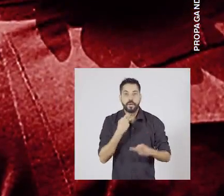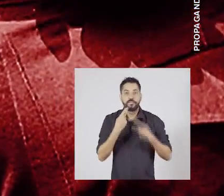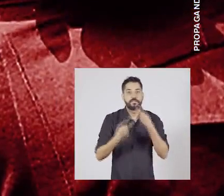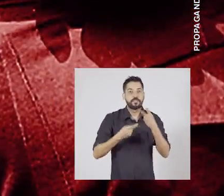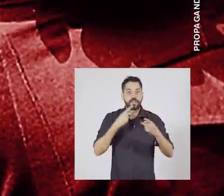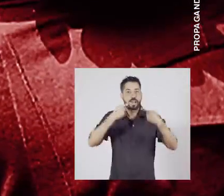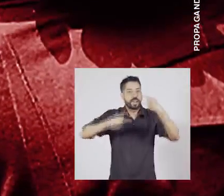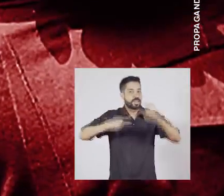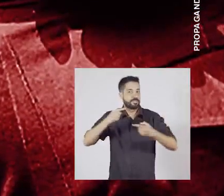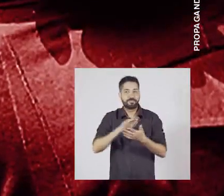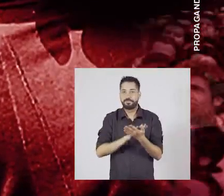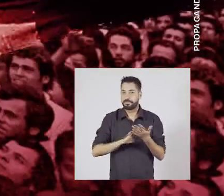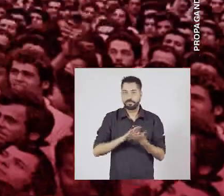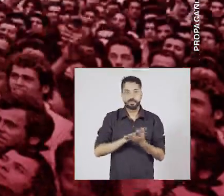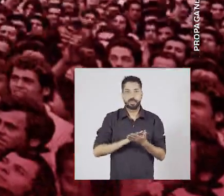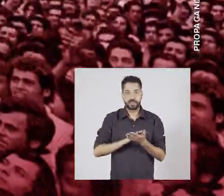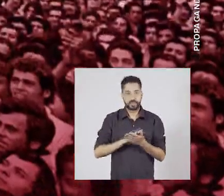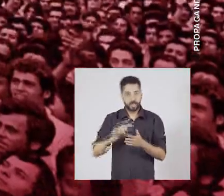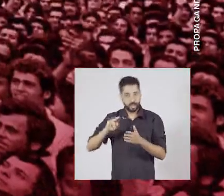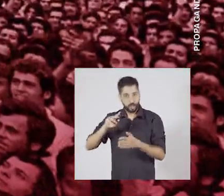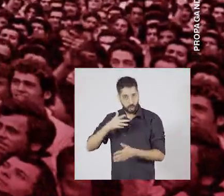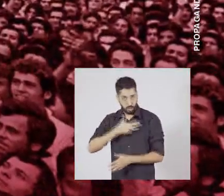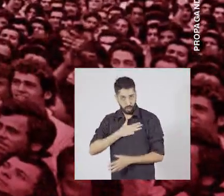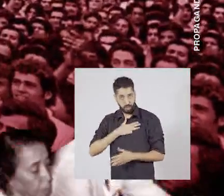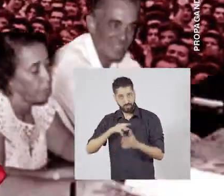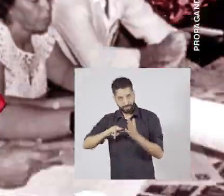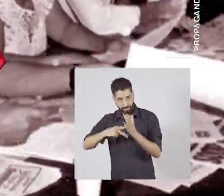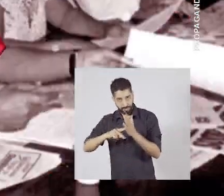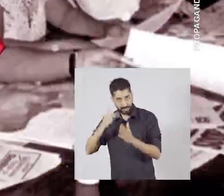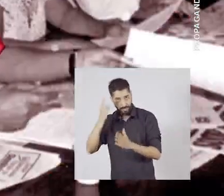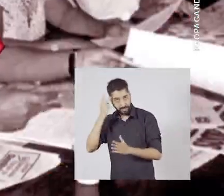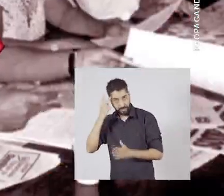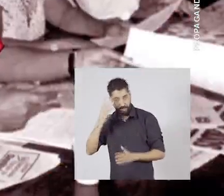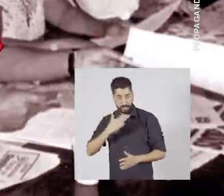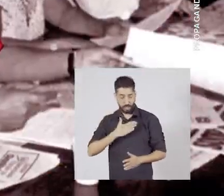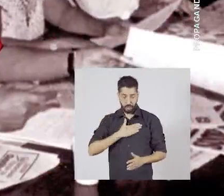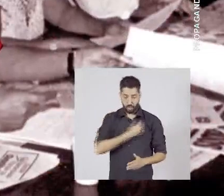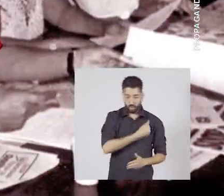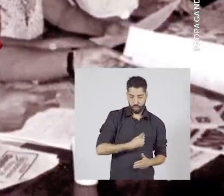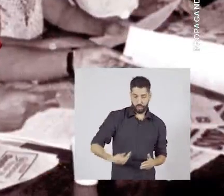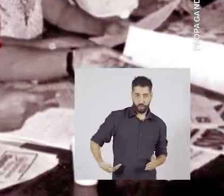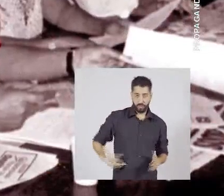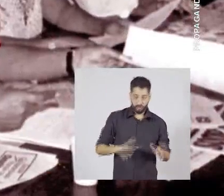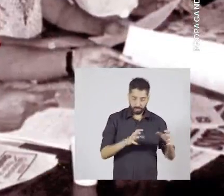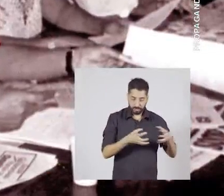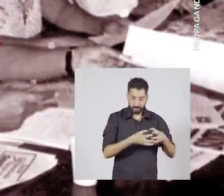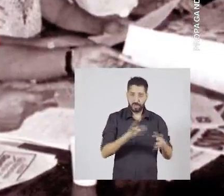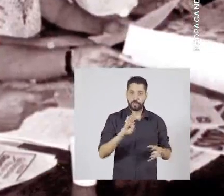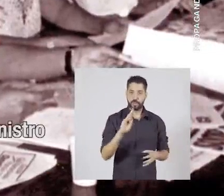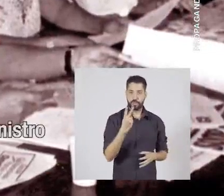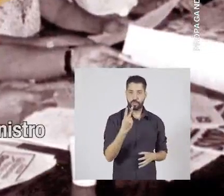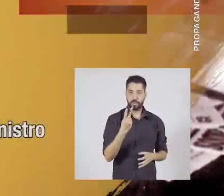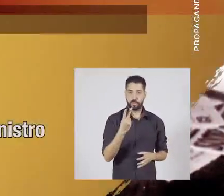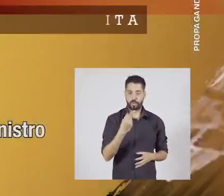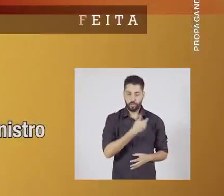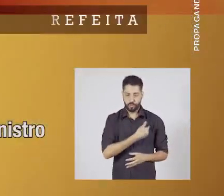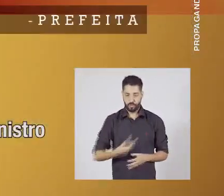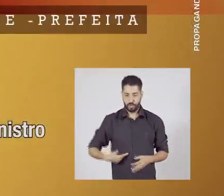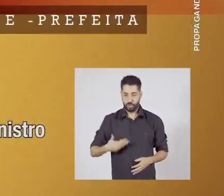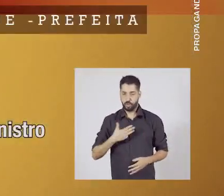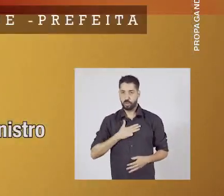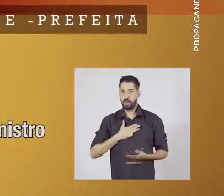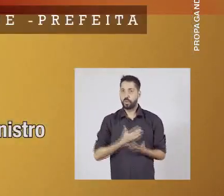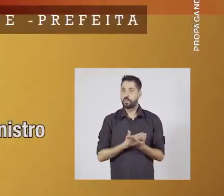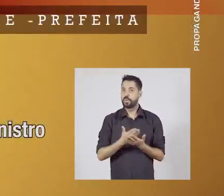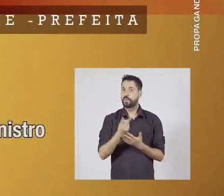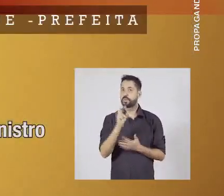sobre política. Lula era sindicalista em São Paulo. Eu era do movimento comunitário em BH. Quando o governo Lula começou em